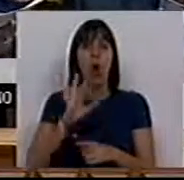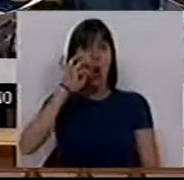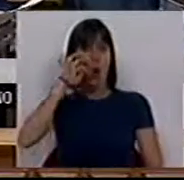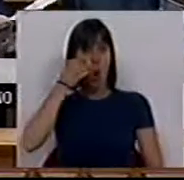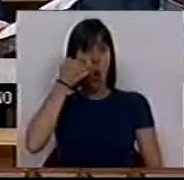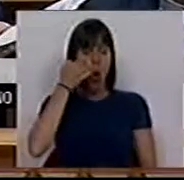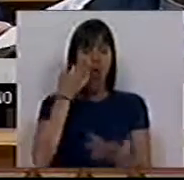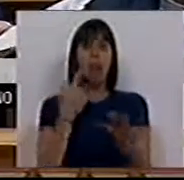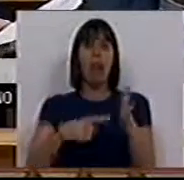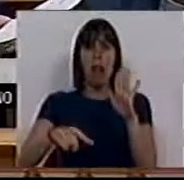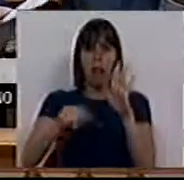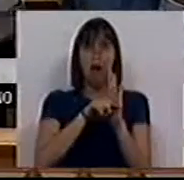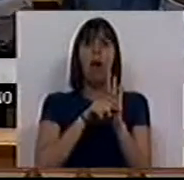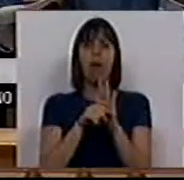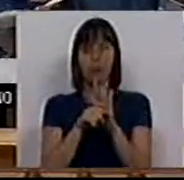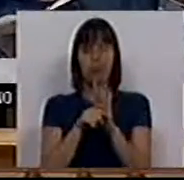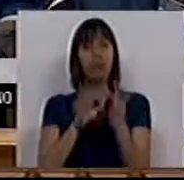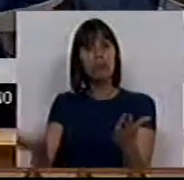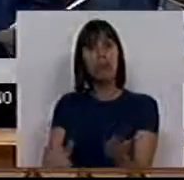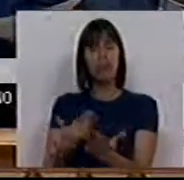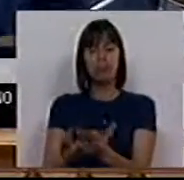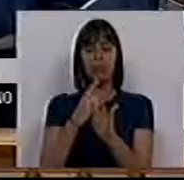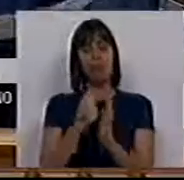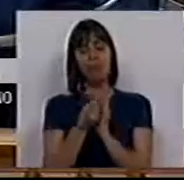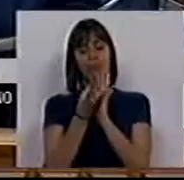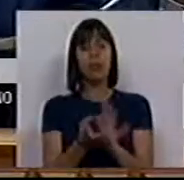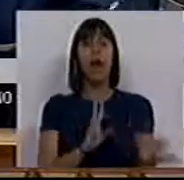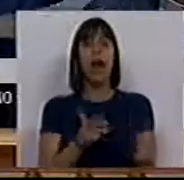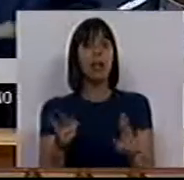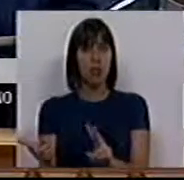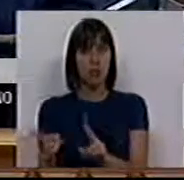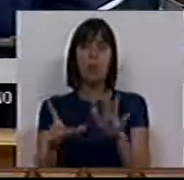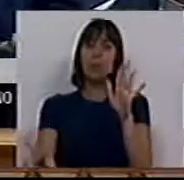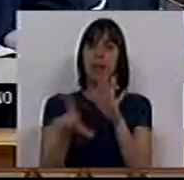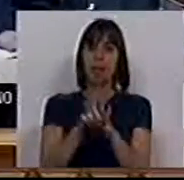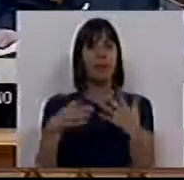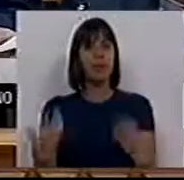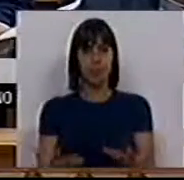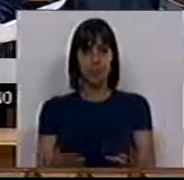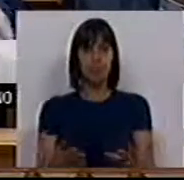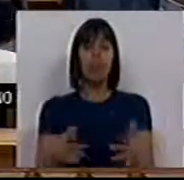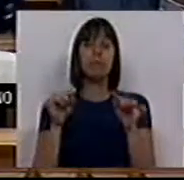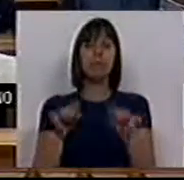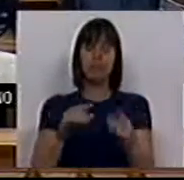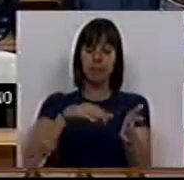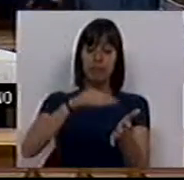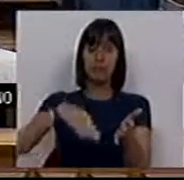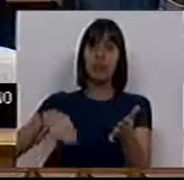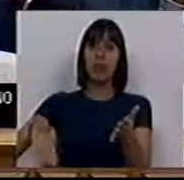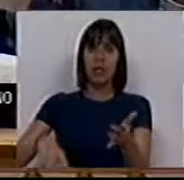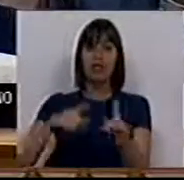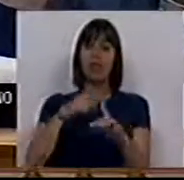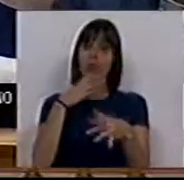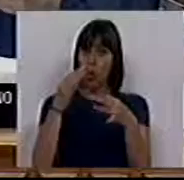consequências negativas e propõem um conjunto de alterações à lei em vigor. Esta petição